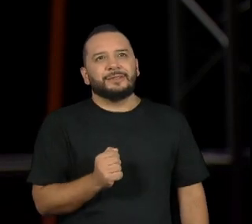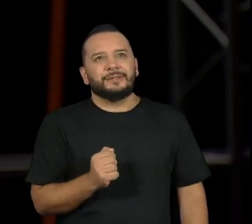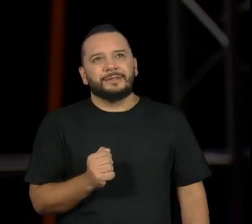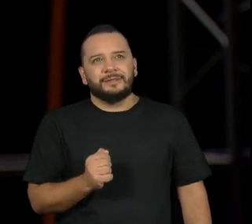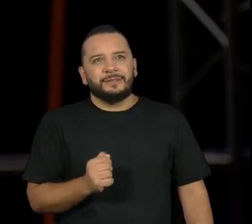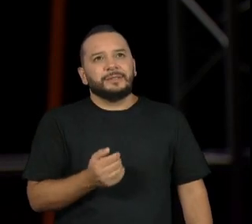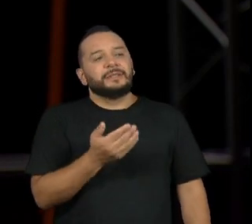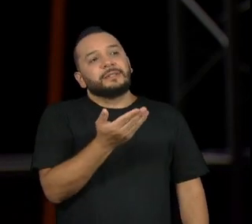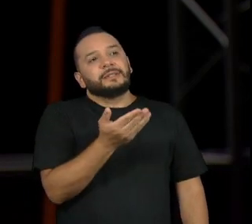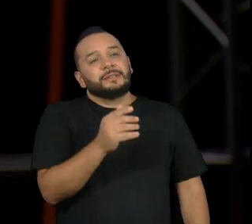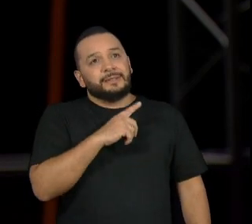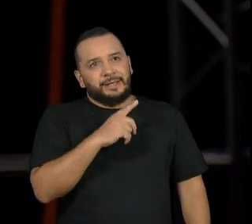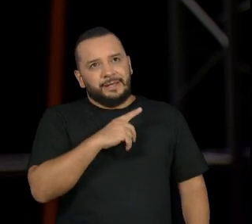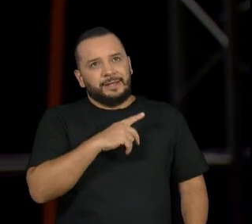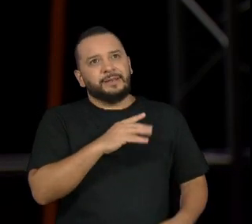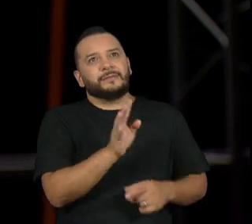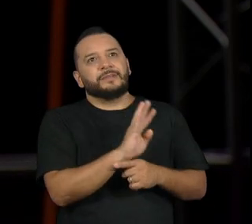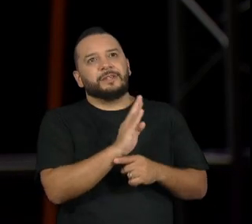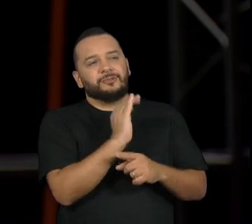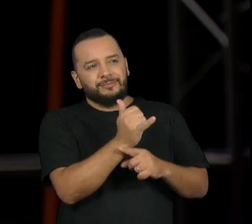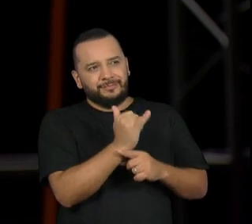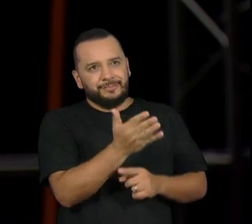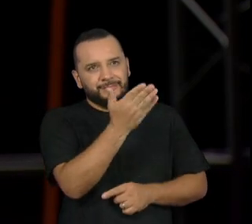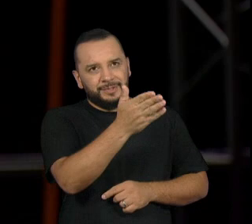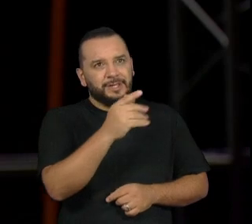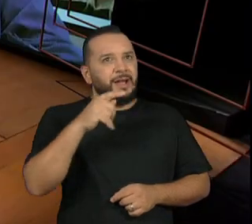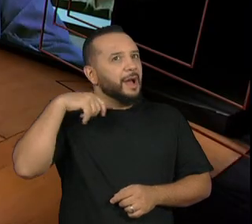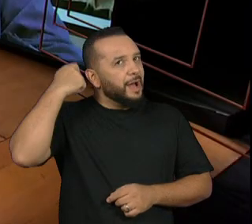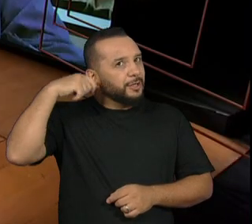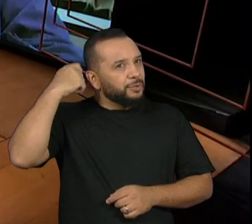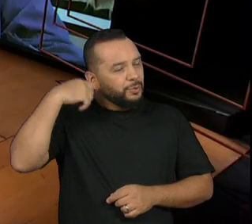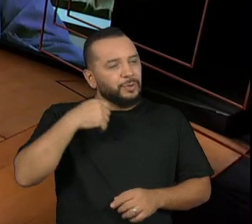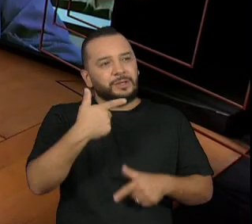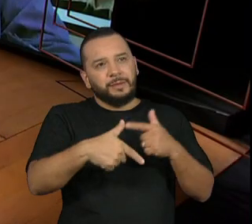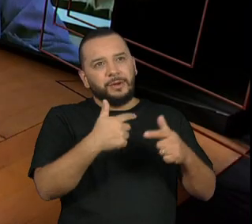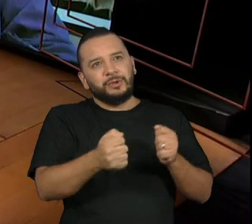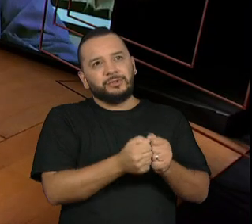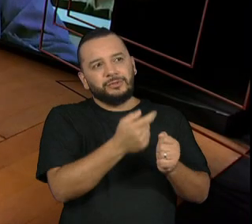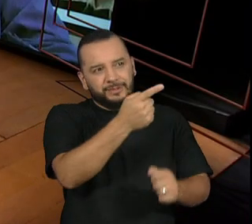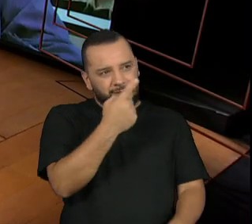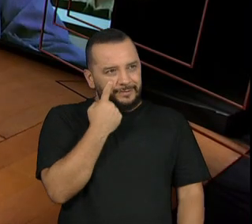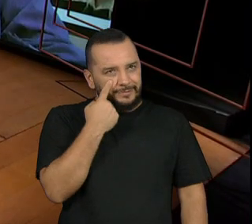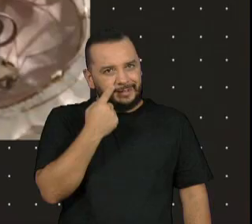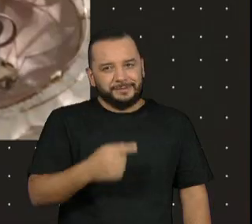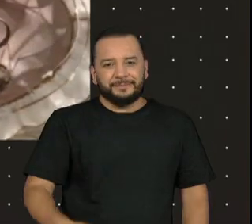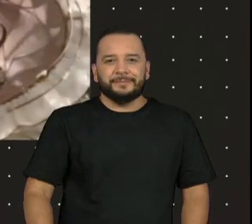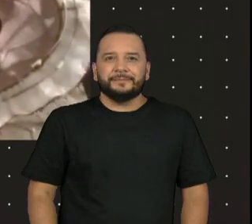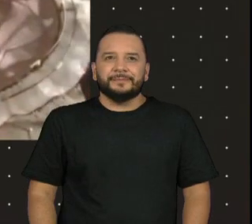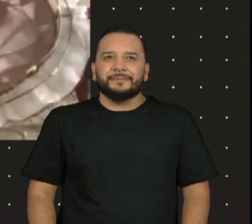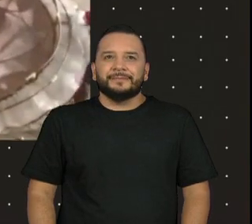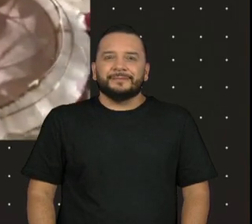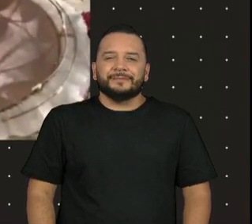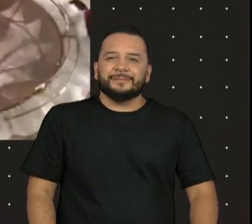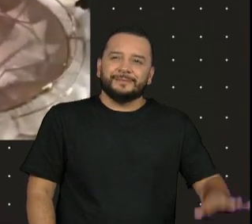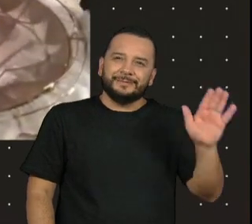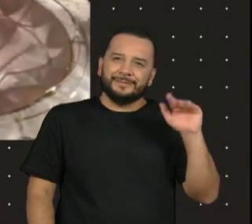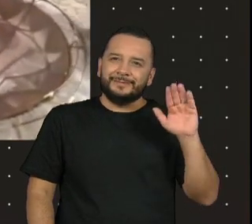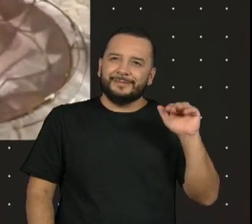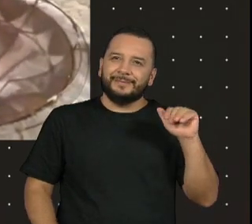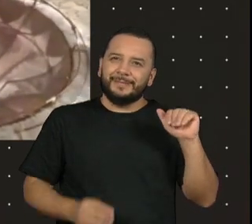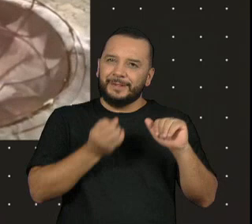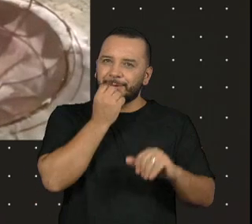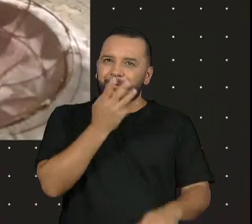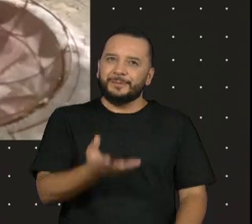Celso, gente tem mais um depoimento agora de um ator que teve recentemente com você, vamos ver. Oi gente, tudo bem?